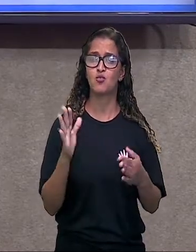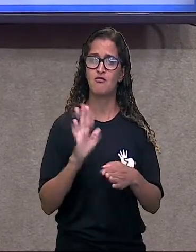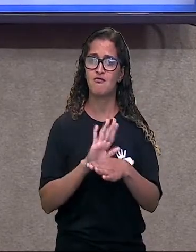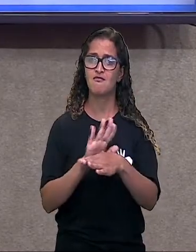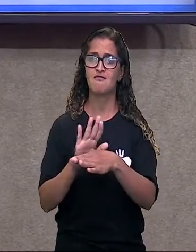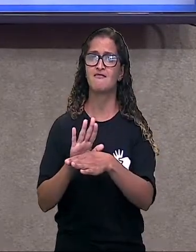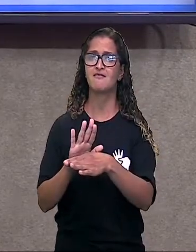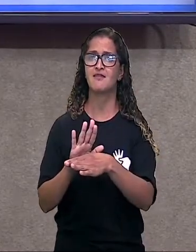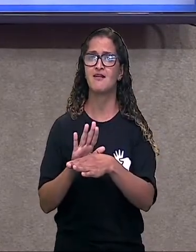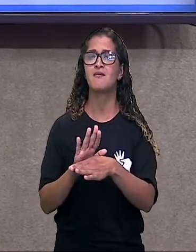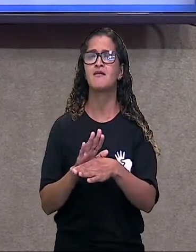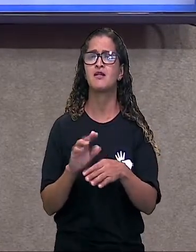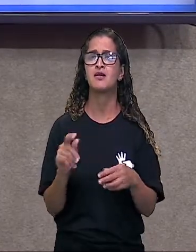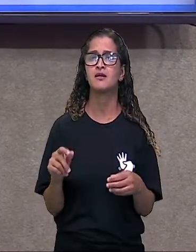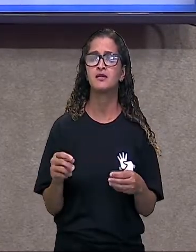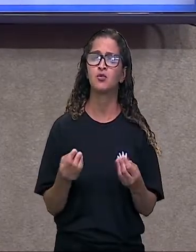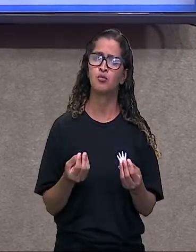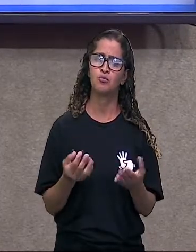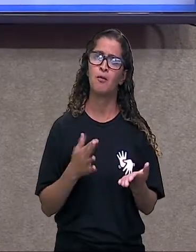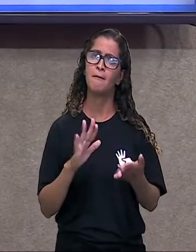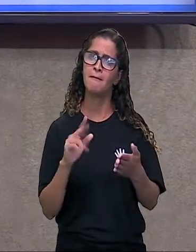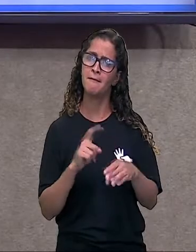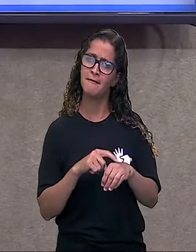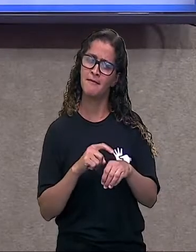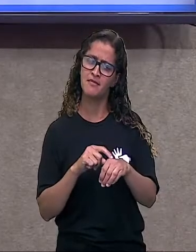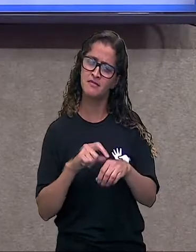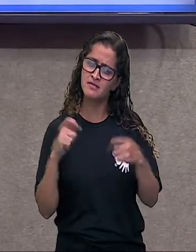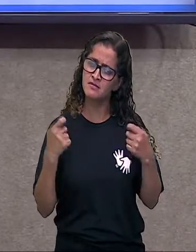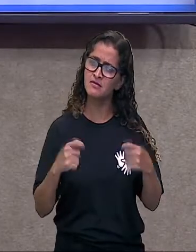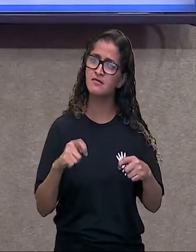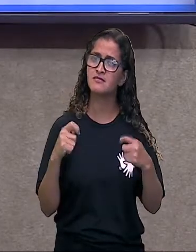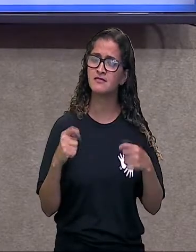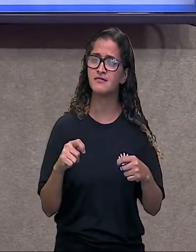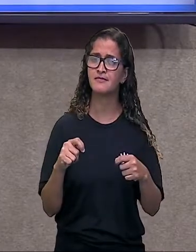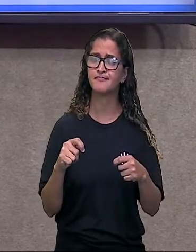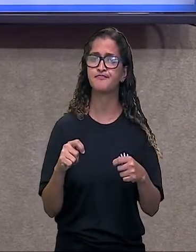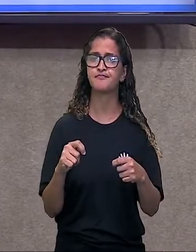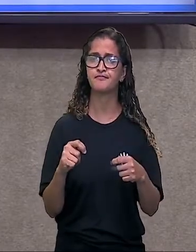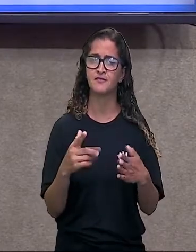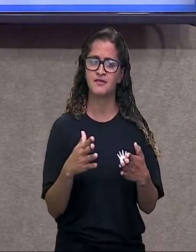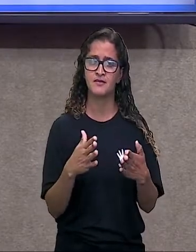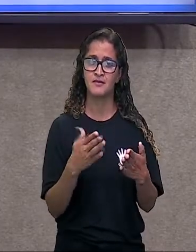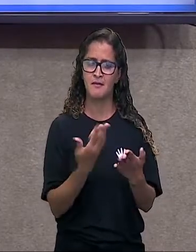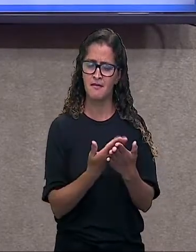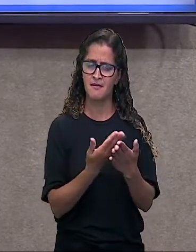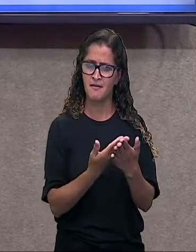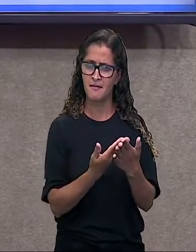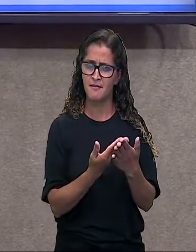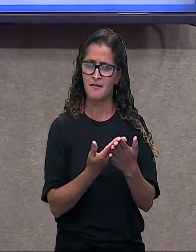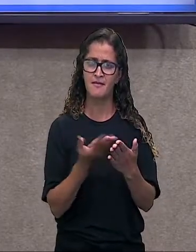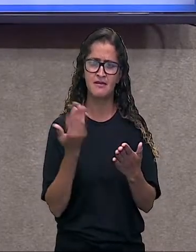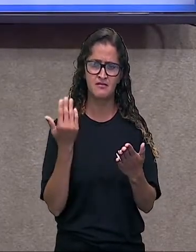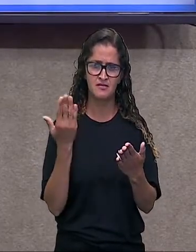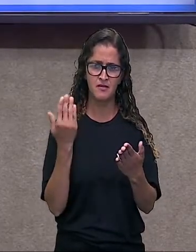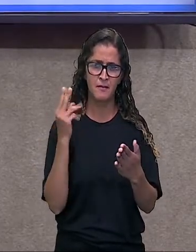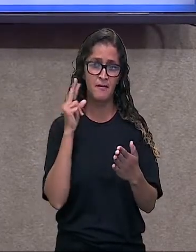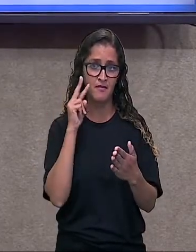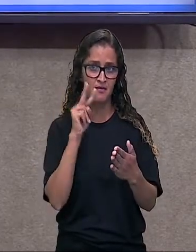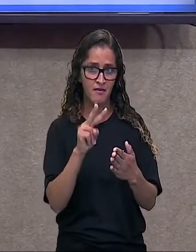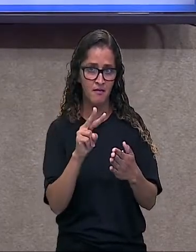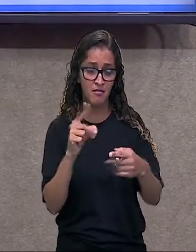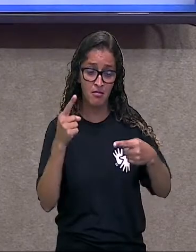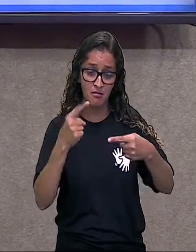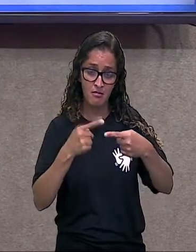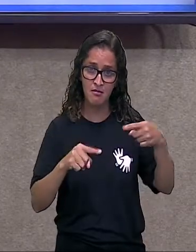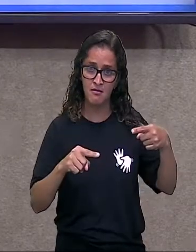Vocês lembram que na aula anterior, quando nós falamos de que os objetos eram feitos, da matéria